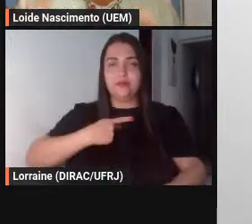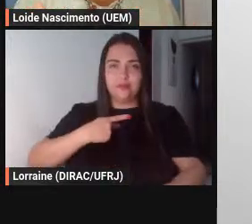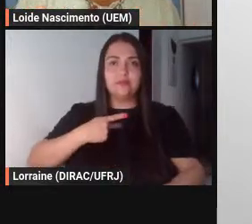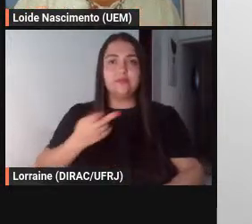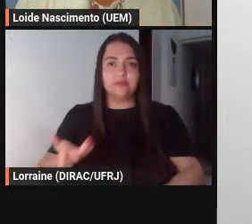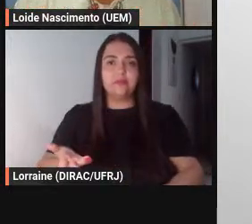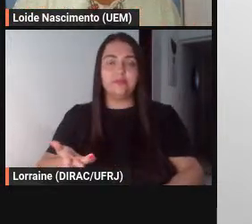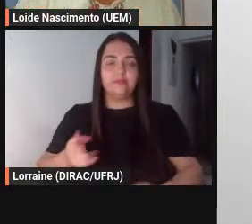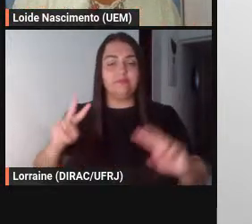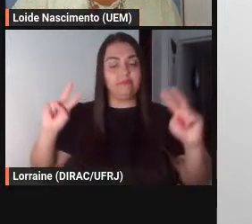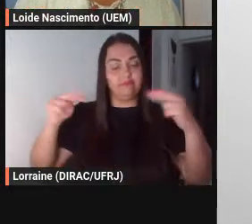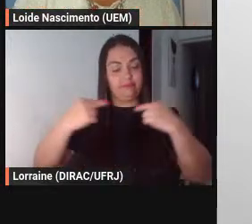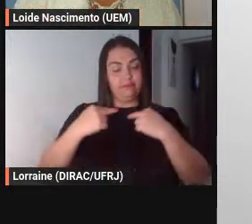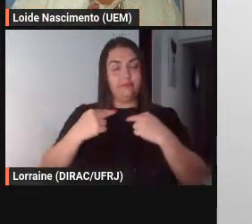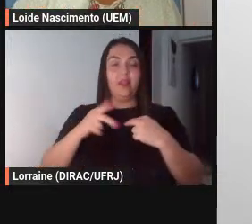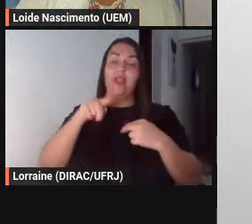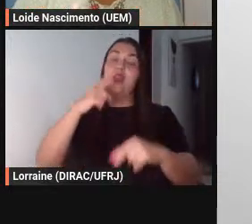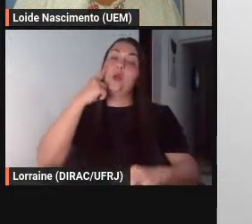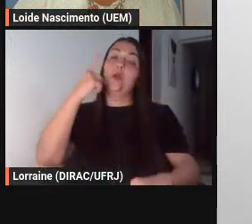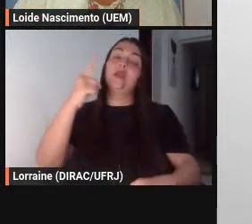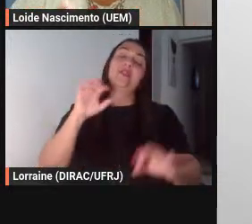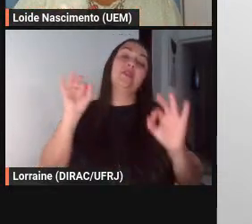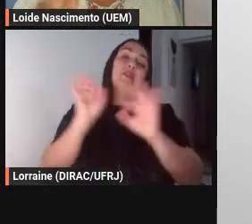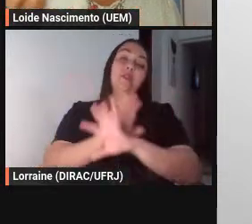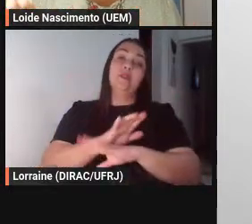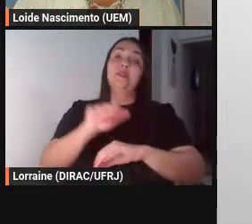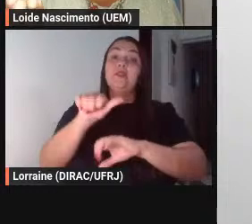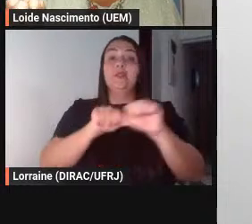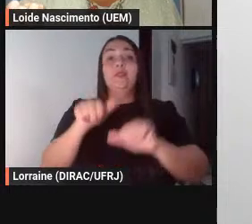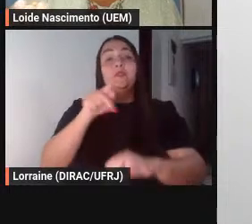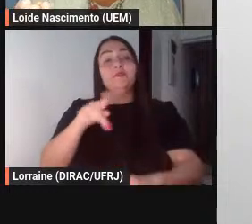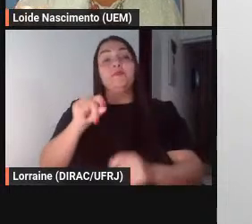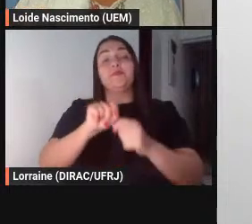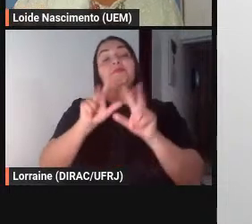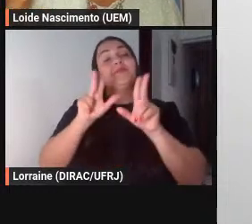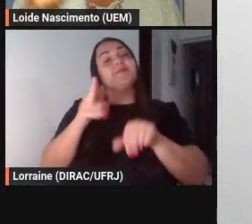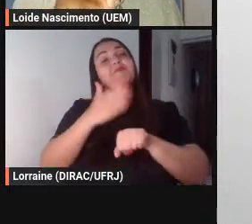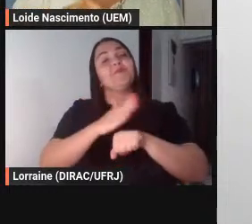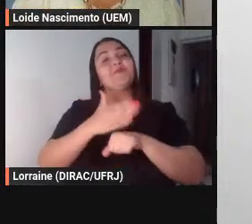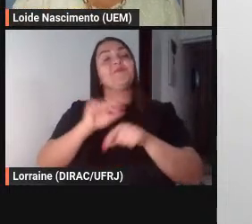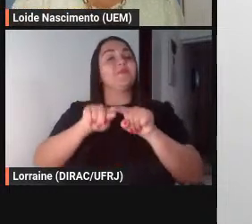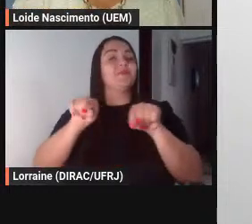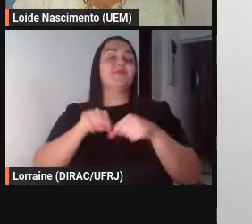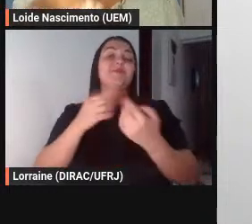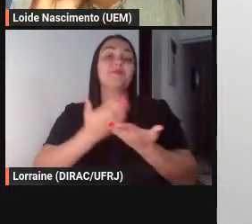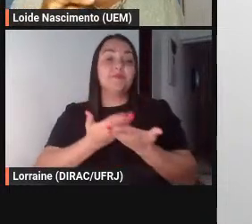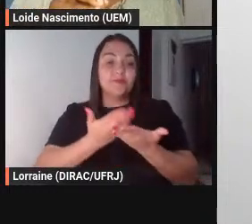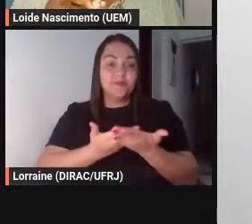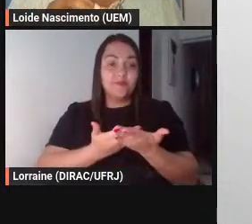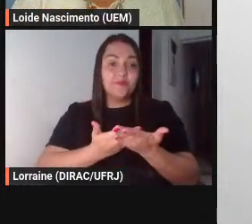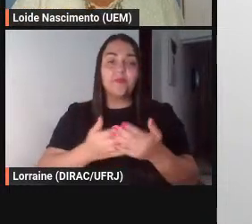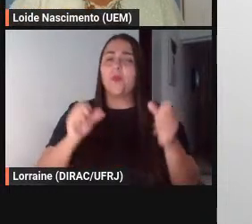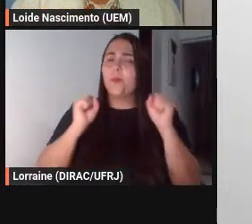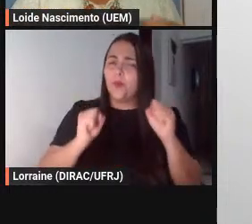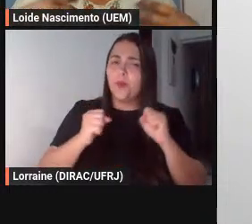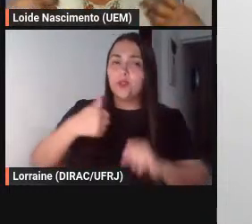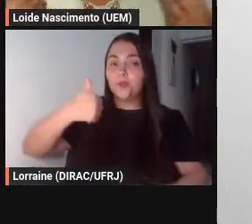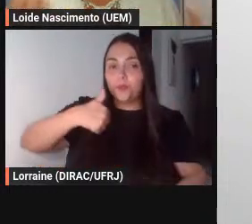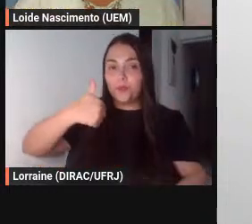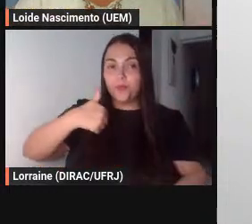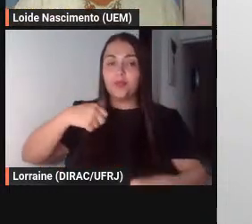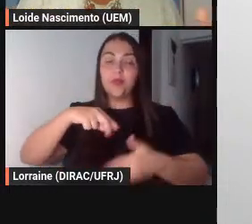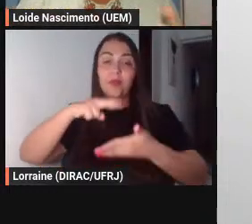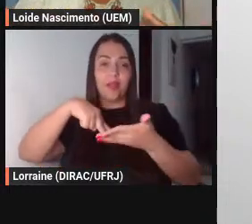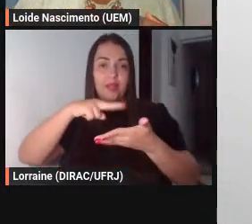ideia pronta para o professor fazer o mesmo exercício em sala de aula pode primeiro ler a obra de